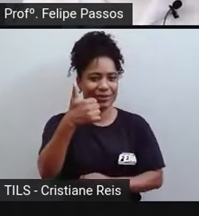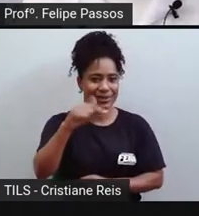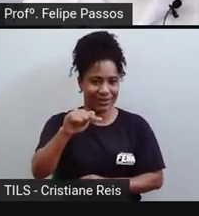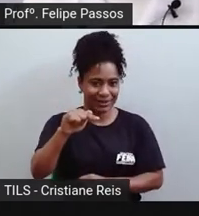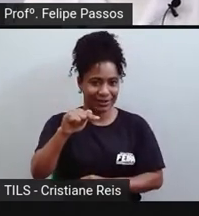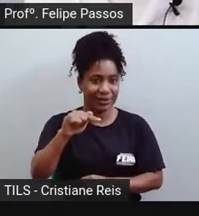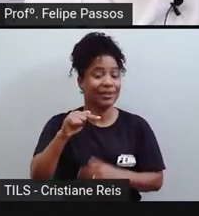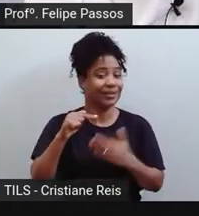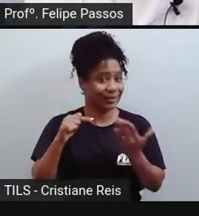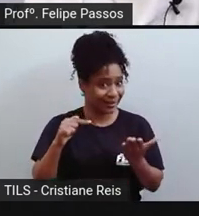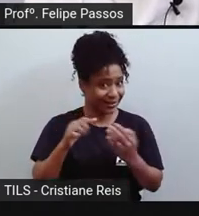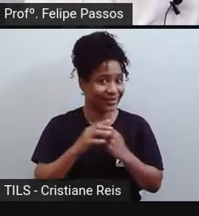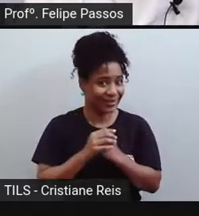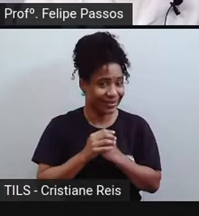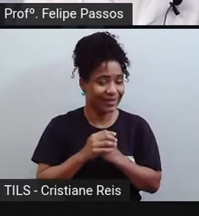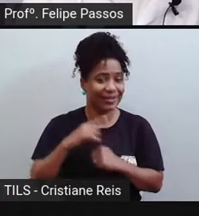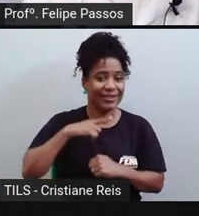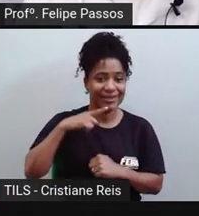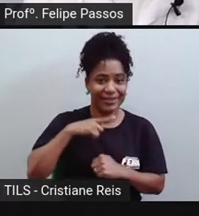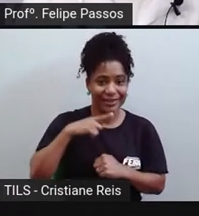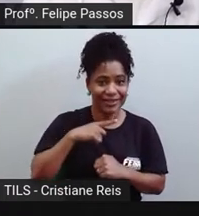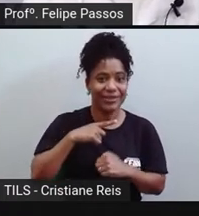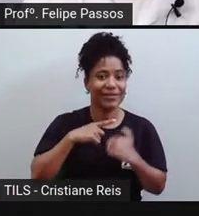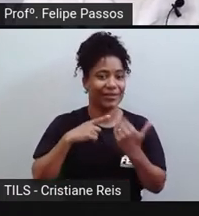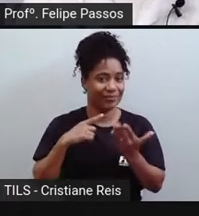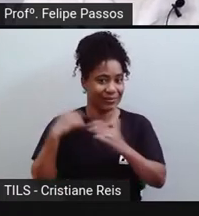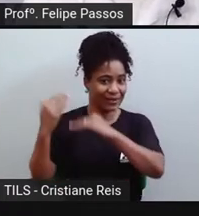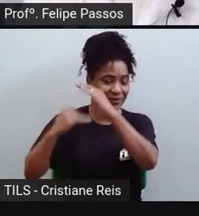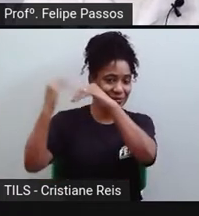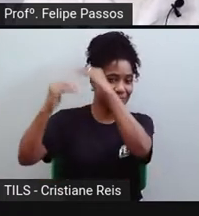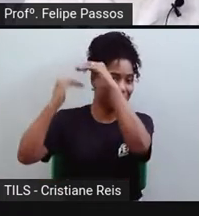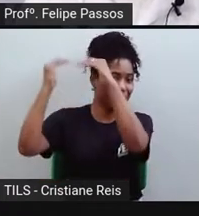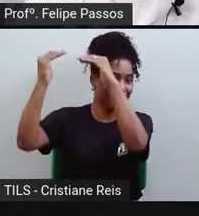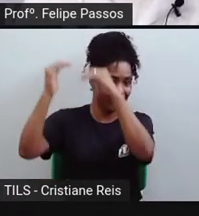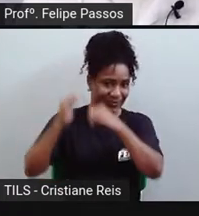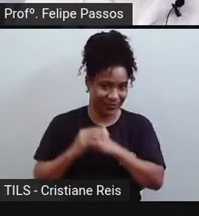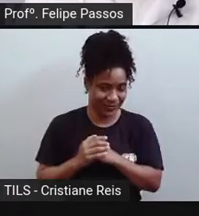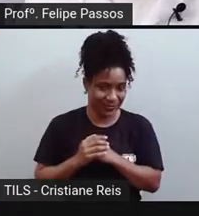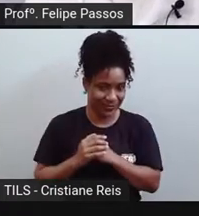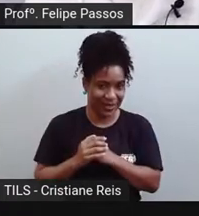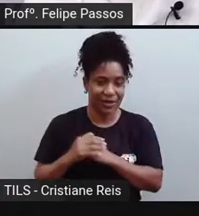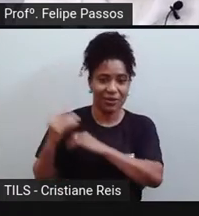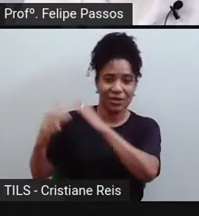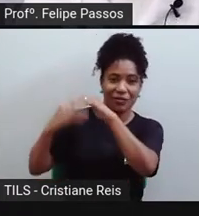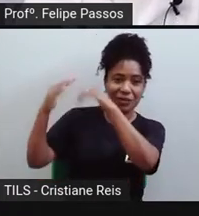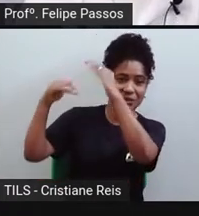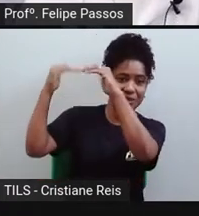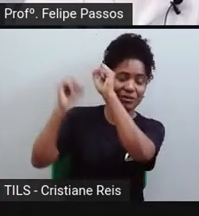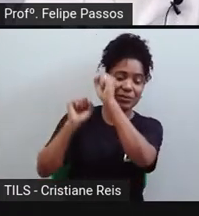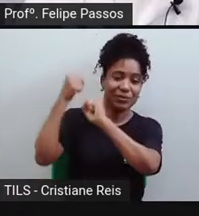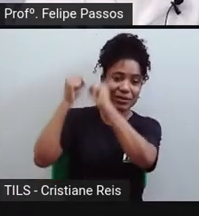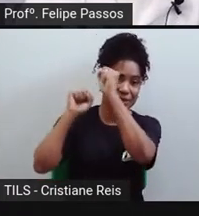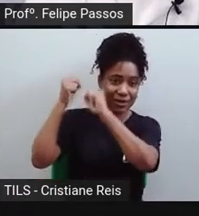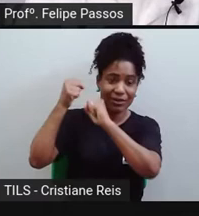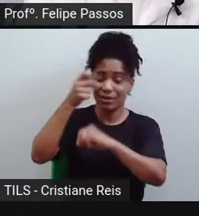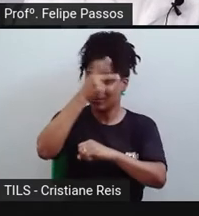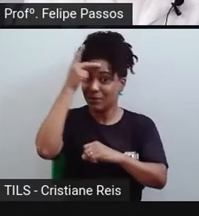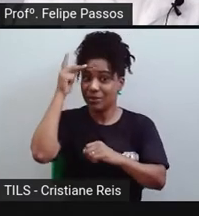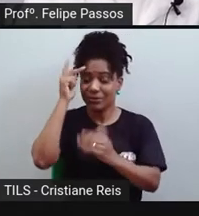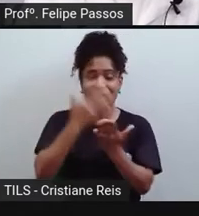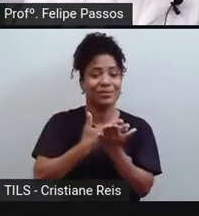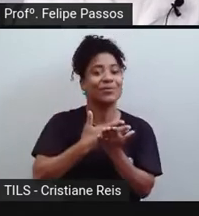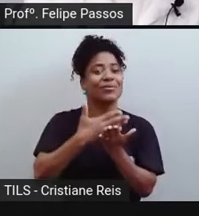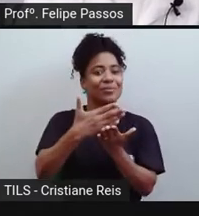planeta. A partir da Revolução Industrial, o ser humano passou a utilizar muito mais energia para a produção de